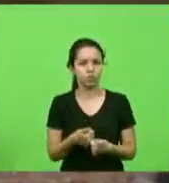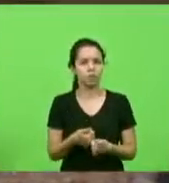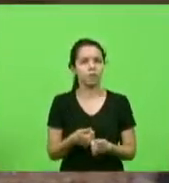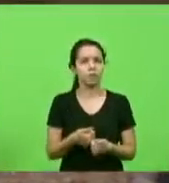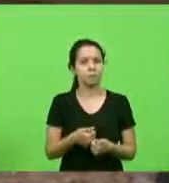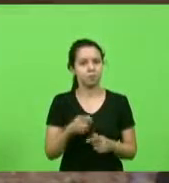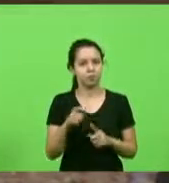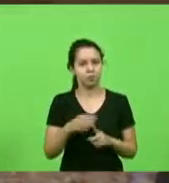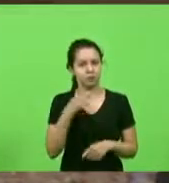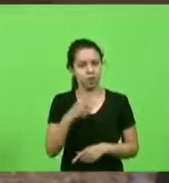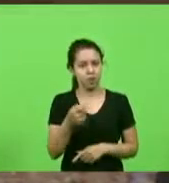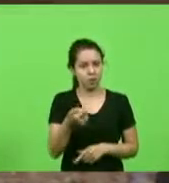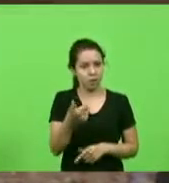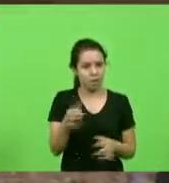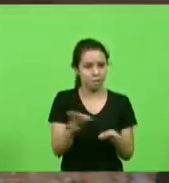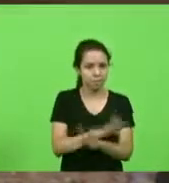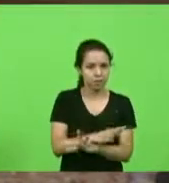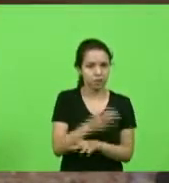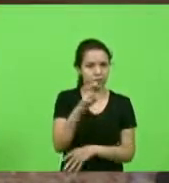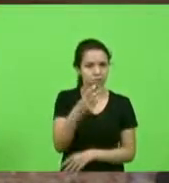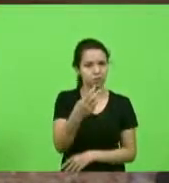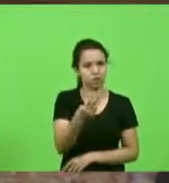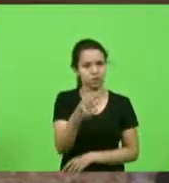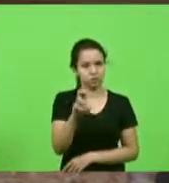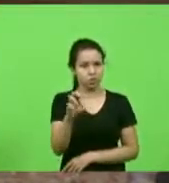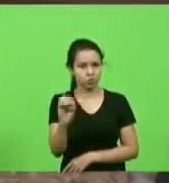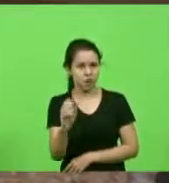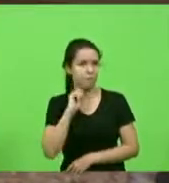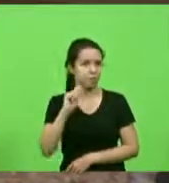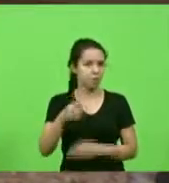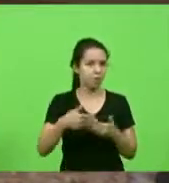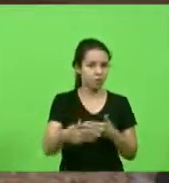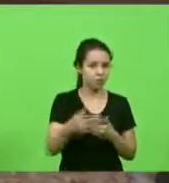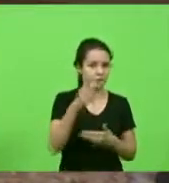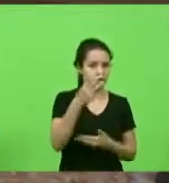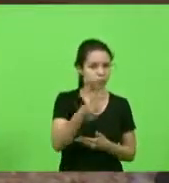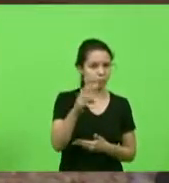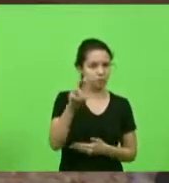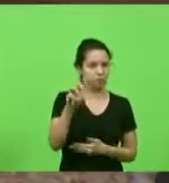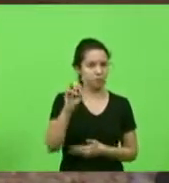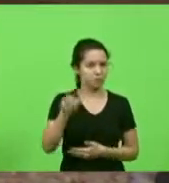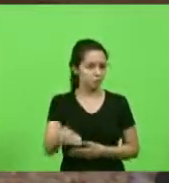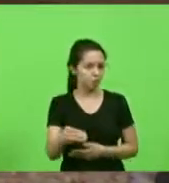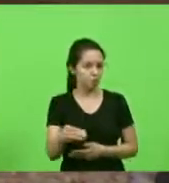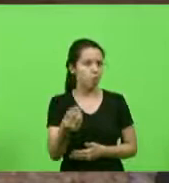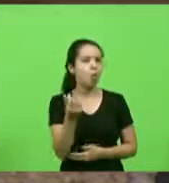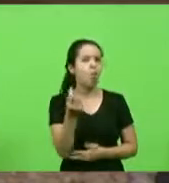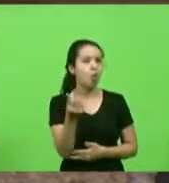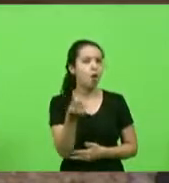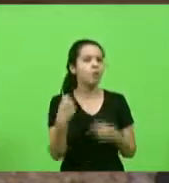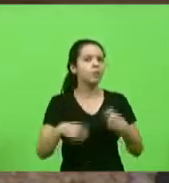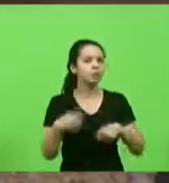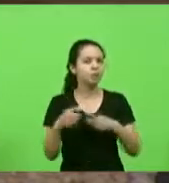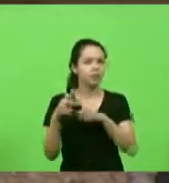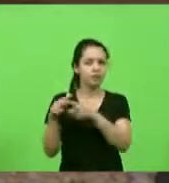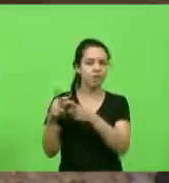350 milhões abril vai começar 350 milhões é isso quanto que precisa para reformar uma escola